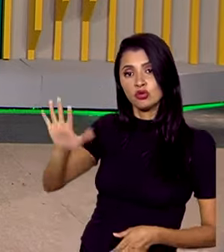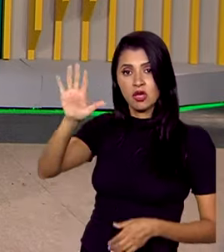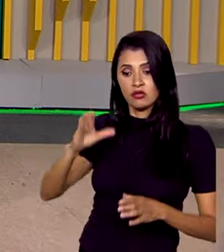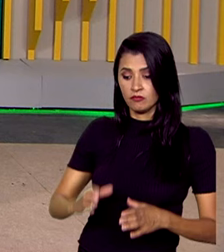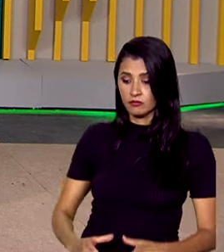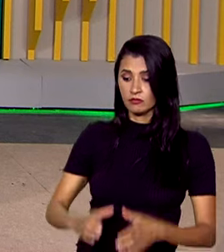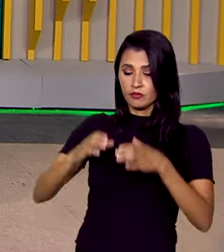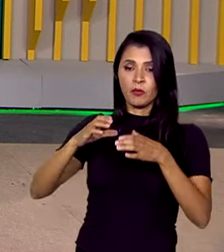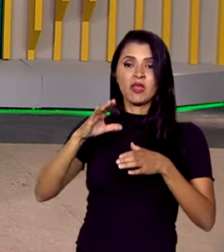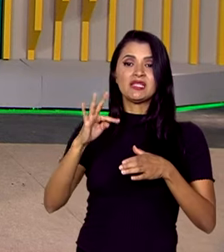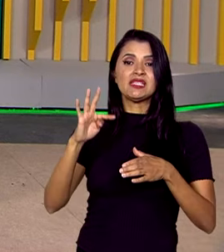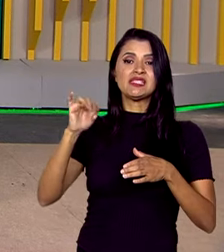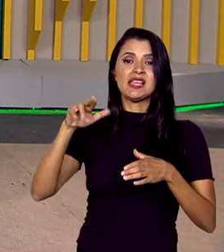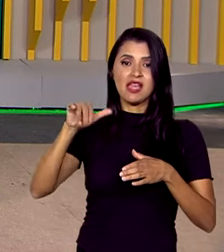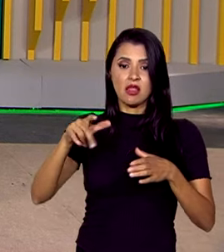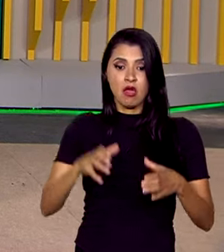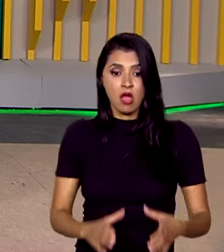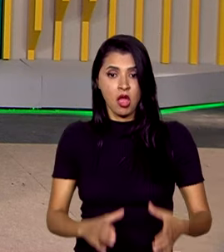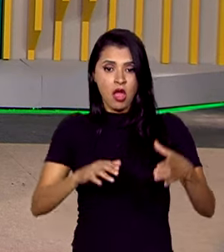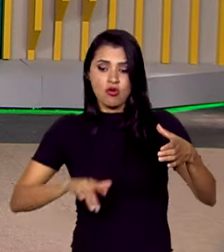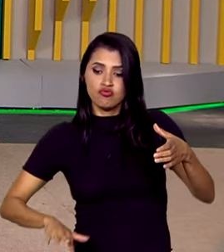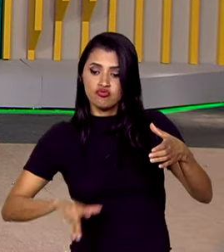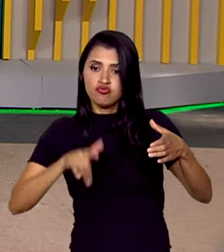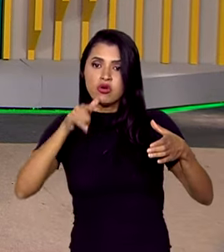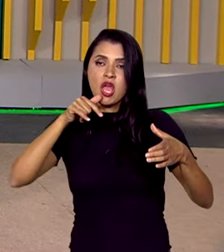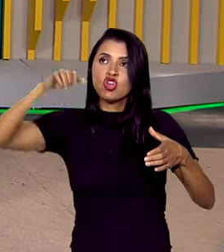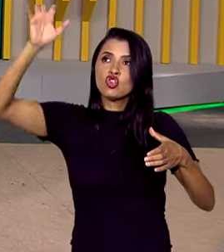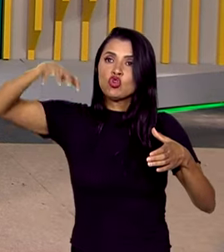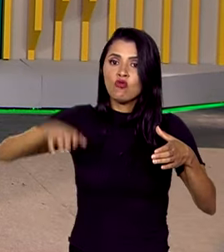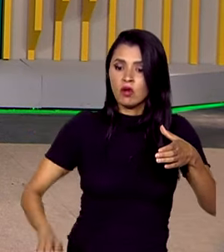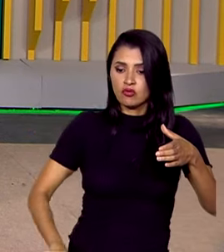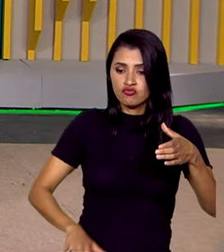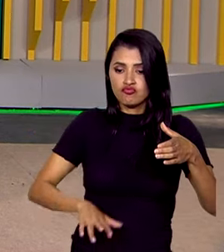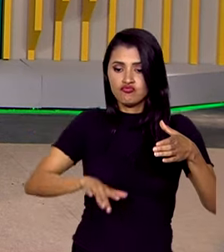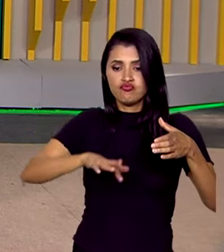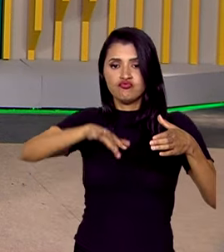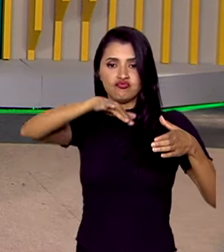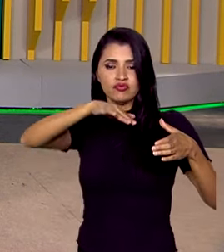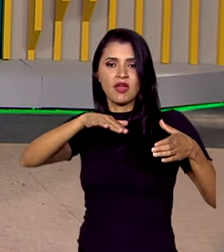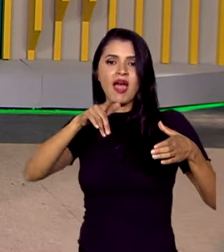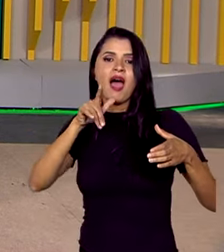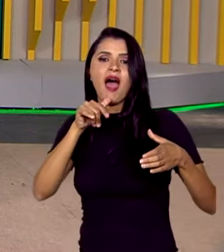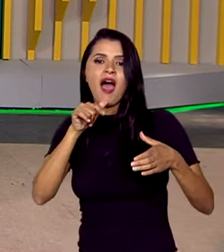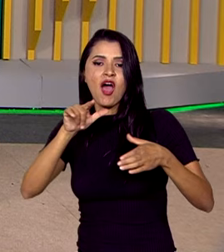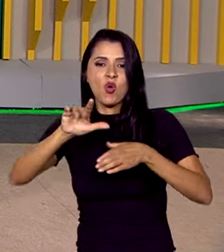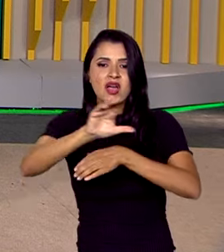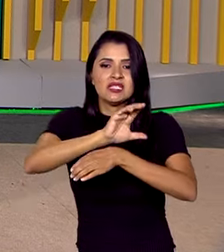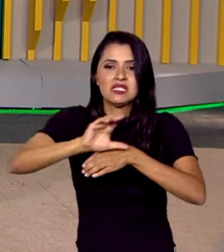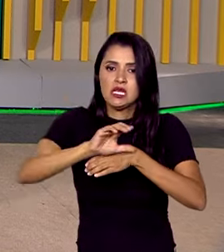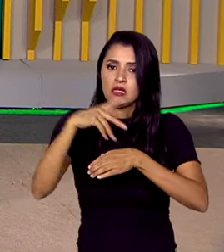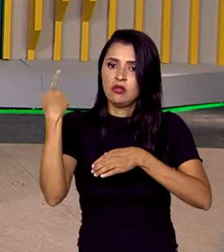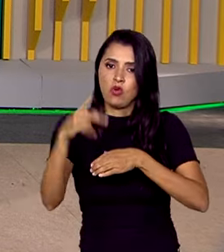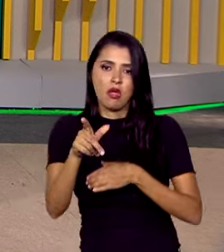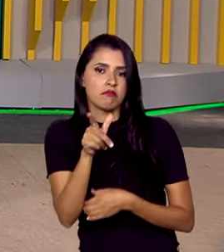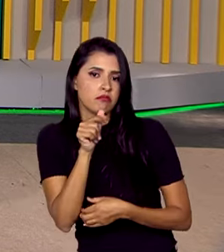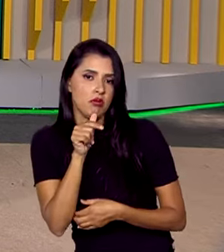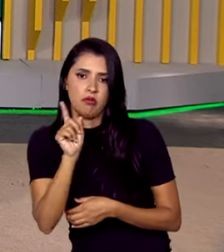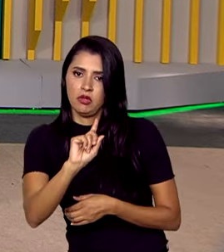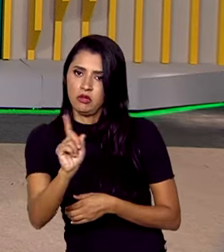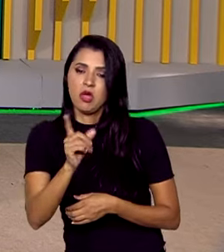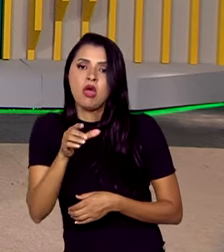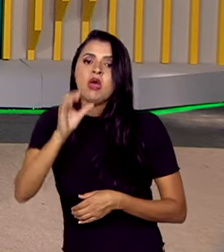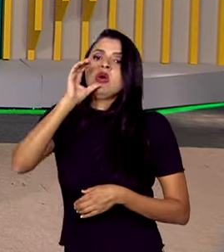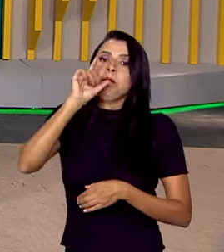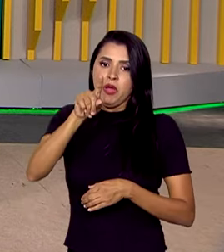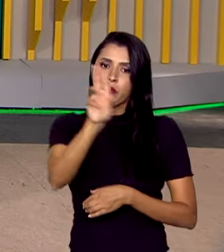são grandes reservatórios que coletam água da chuva e a chamada água cinza, aquela que não é própria para o consumo, mas pode